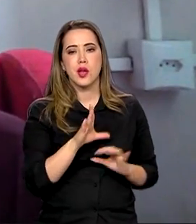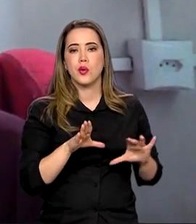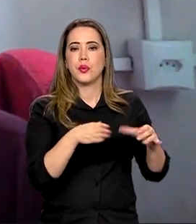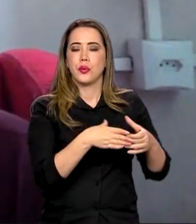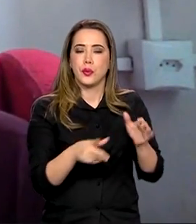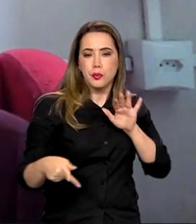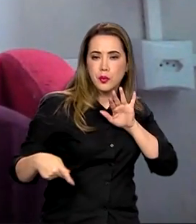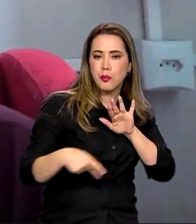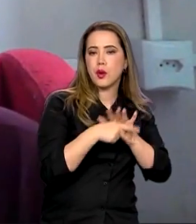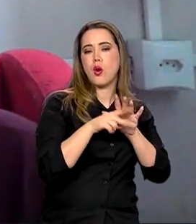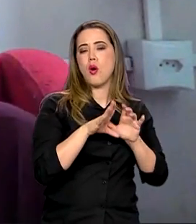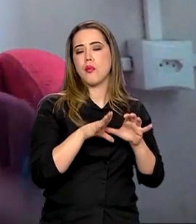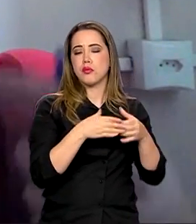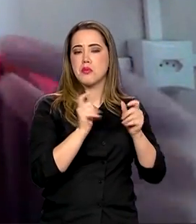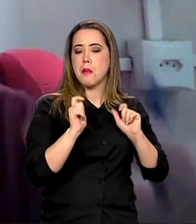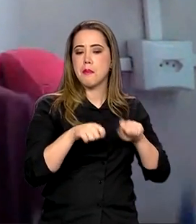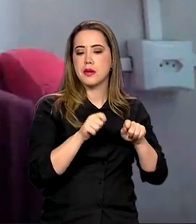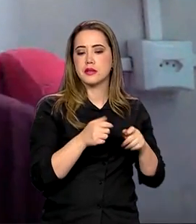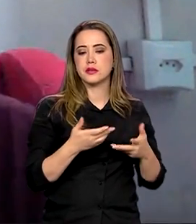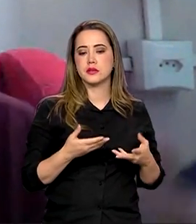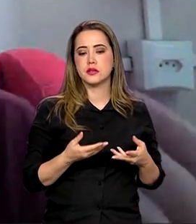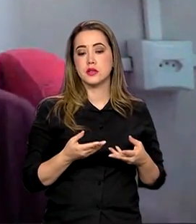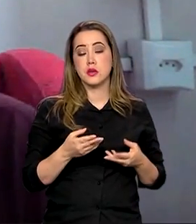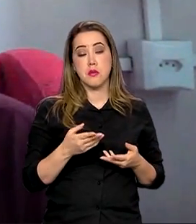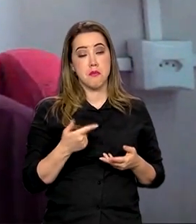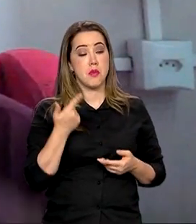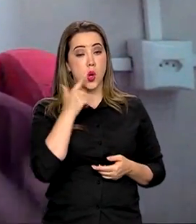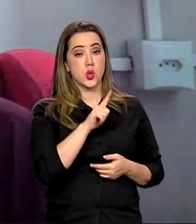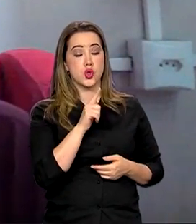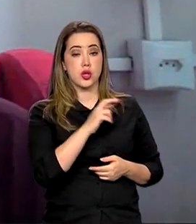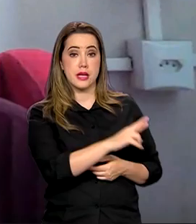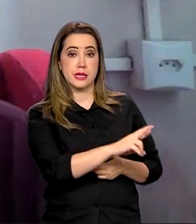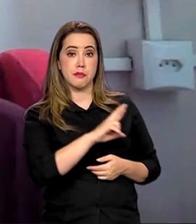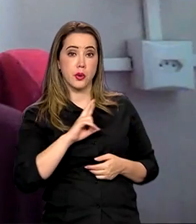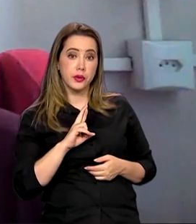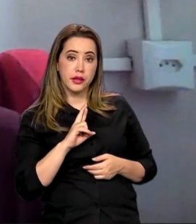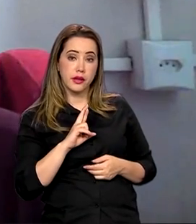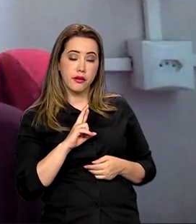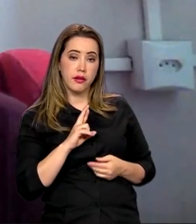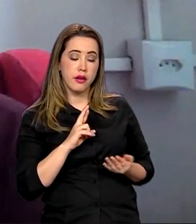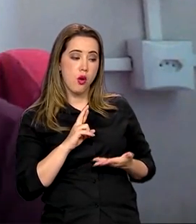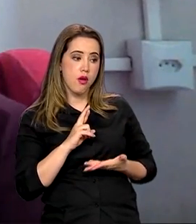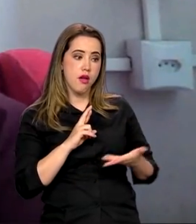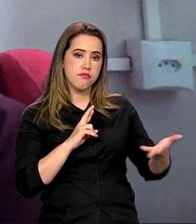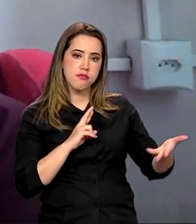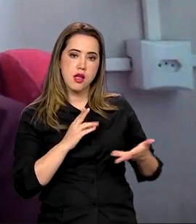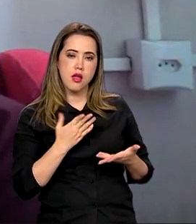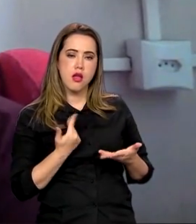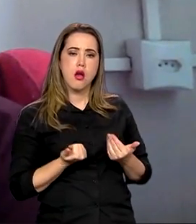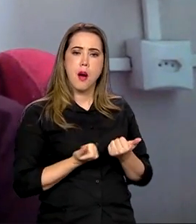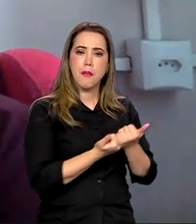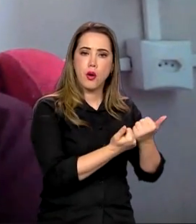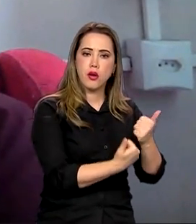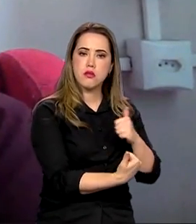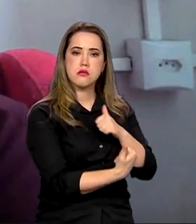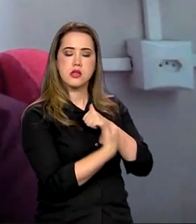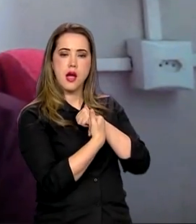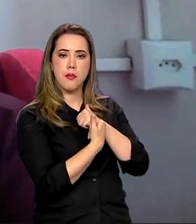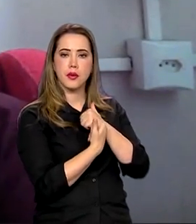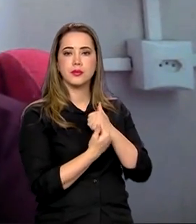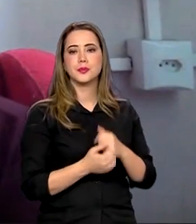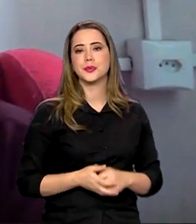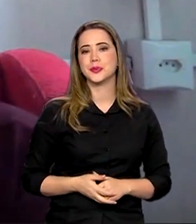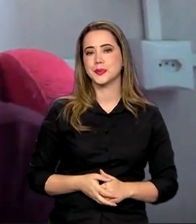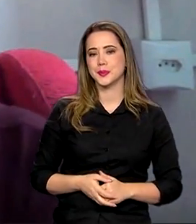que podem usufruir do que eles chamam de win-win game, do jogo de ganhos mútuos com a China.